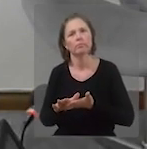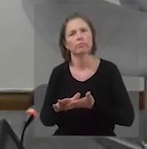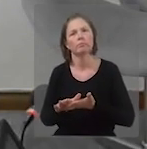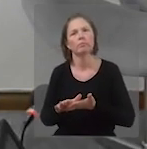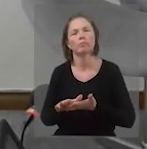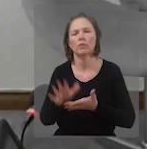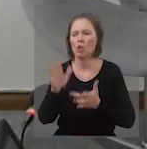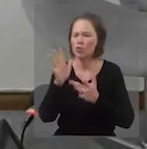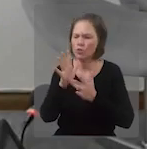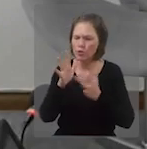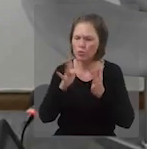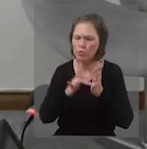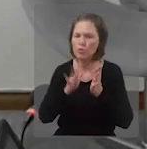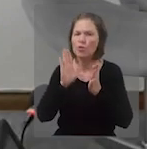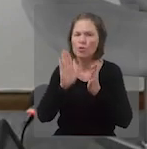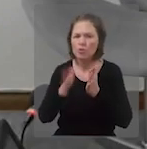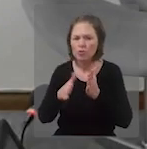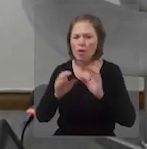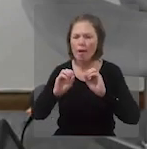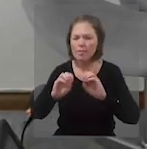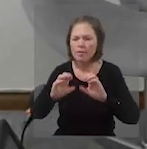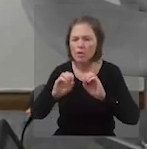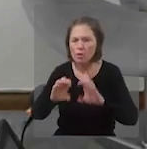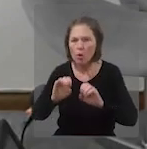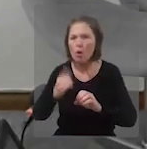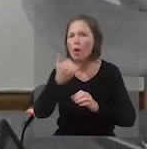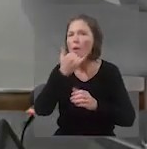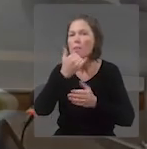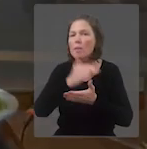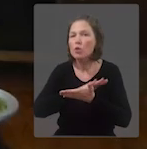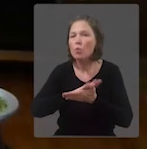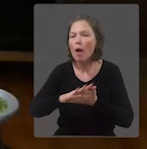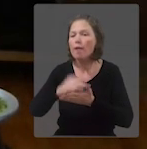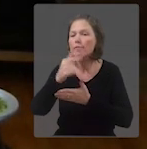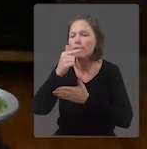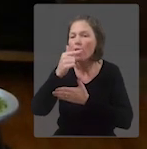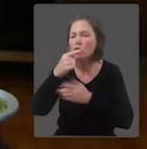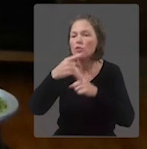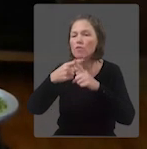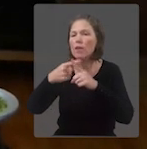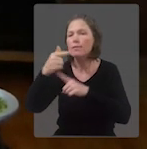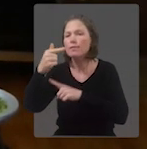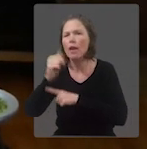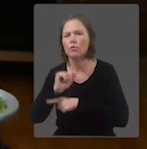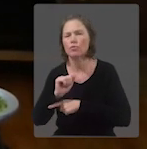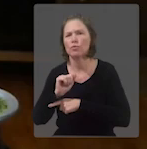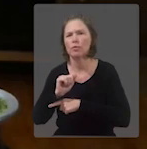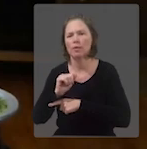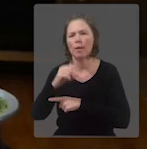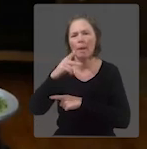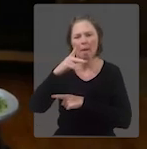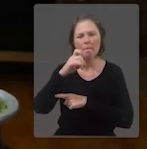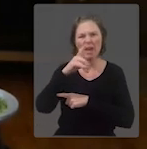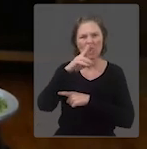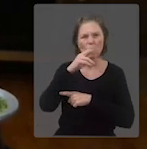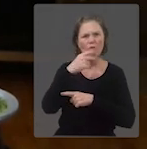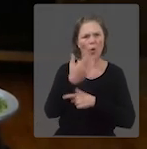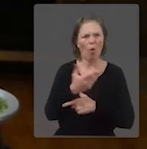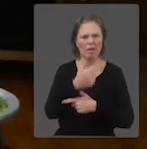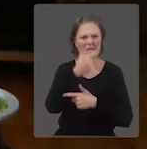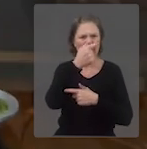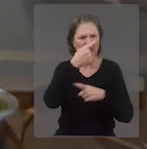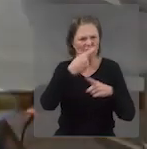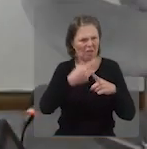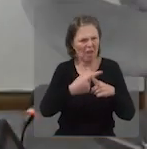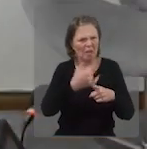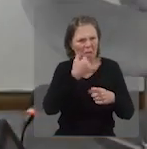E se tiver que perdoar mais uma vez também, Jesus ensinou, perdoar e seu irmão sete vezes sete, E Pedro achou que sete vezes já era demais.